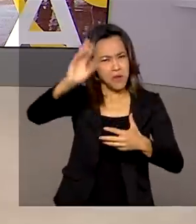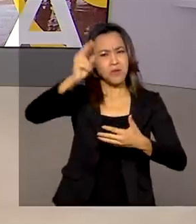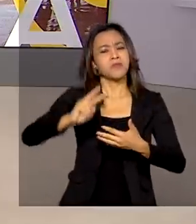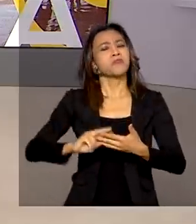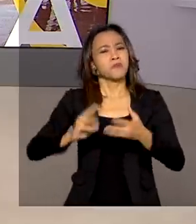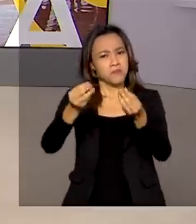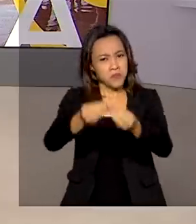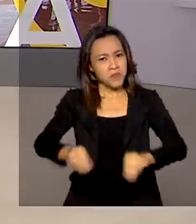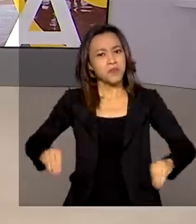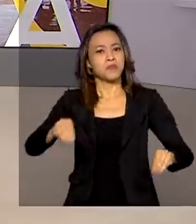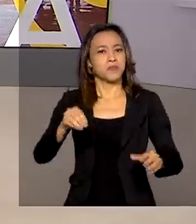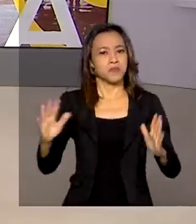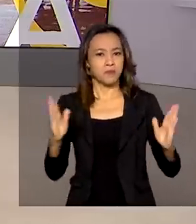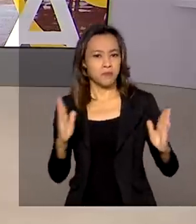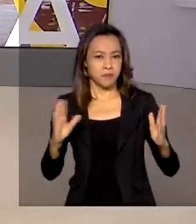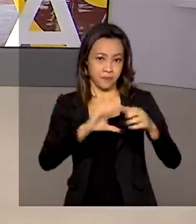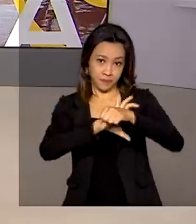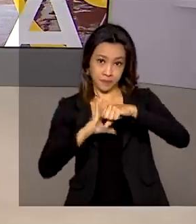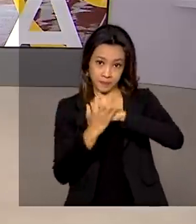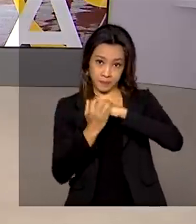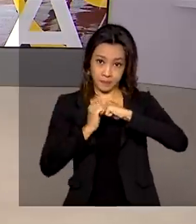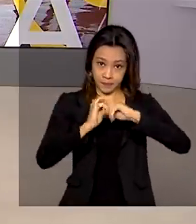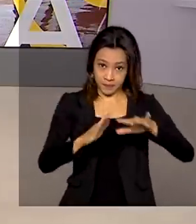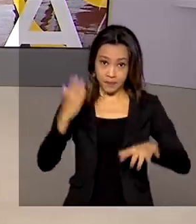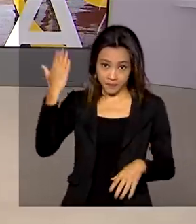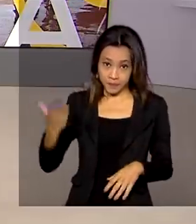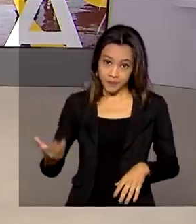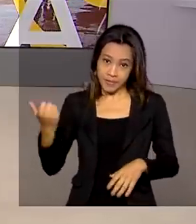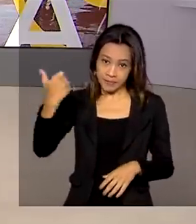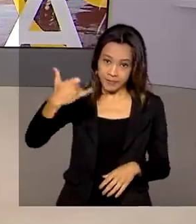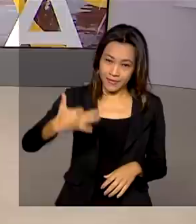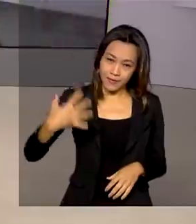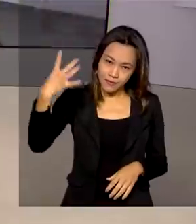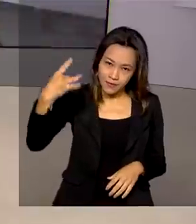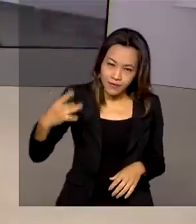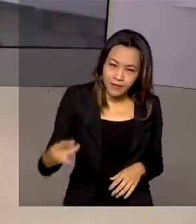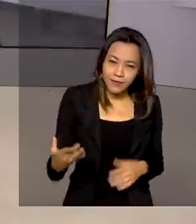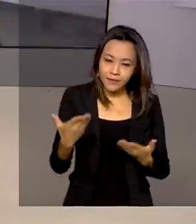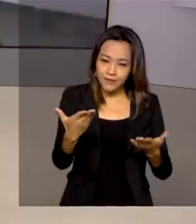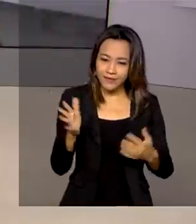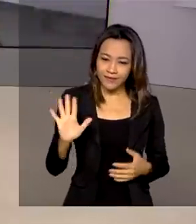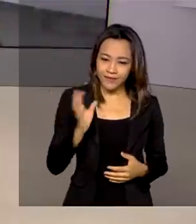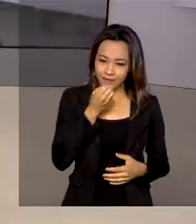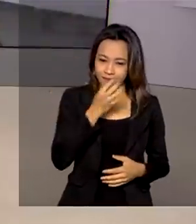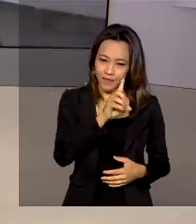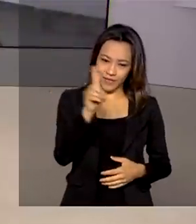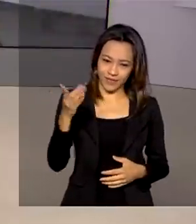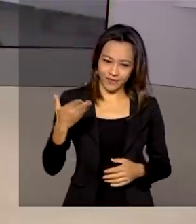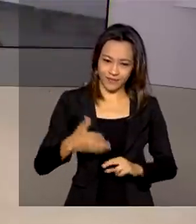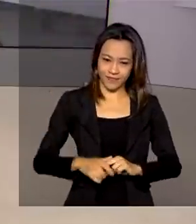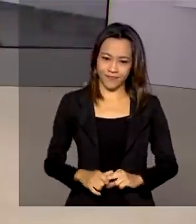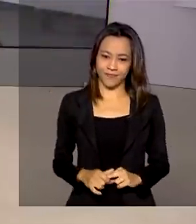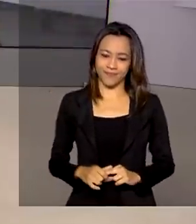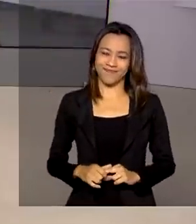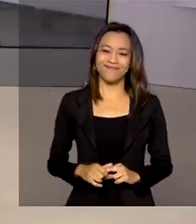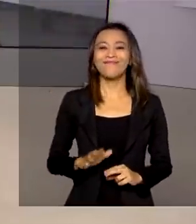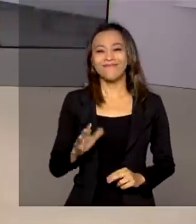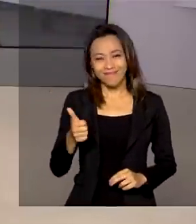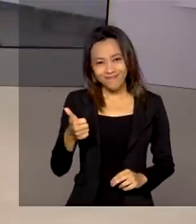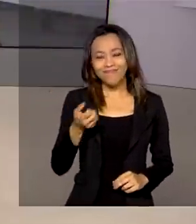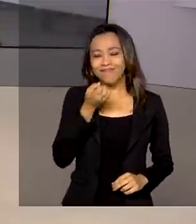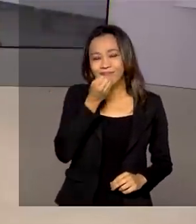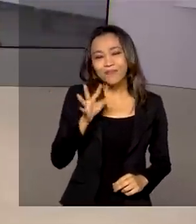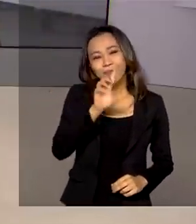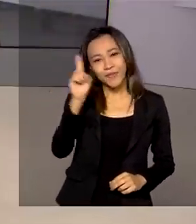Vamos ao Palácio do Planalto? Márcia Fernandes conta pra gente os detalhes. Márcia Fernandes, bom dia pra você. Oi Renata, bom dia pra